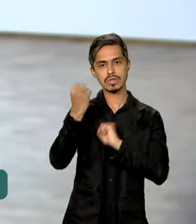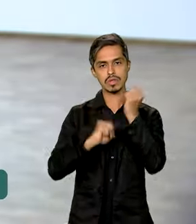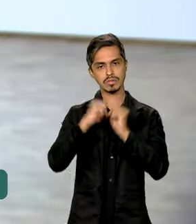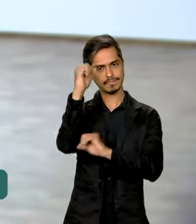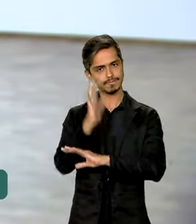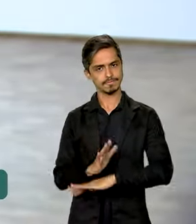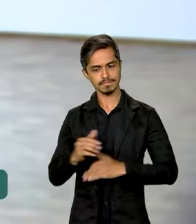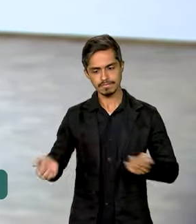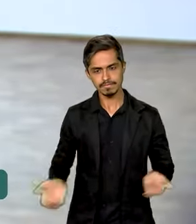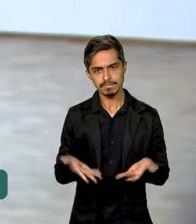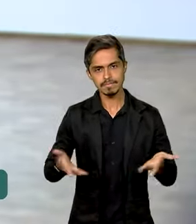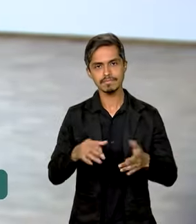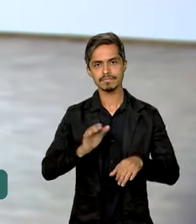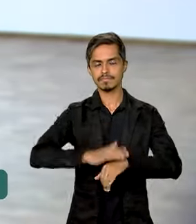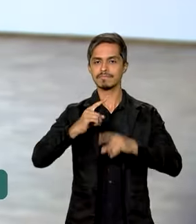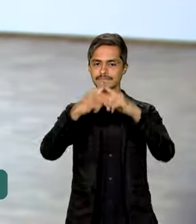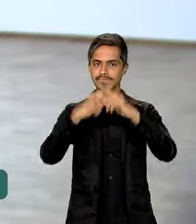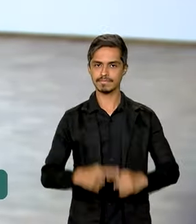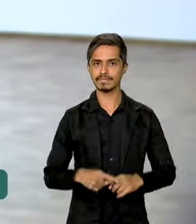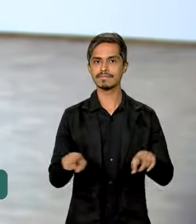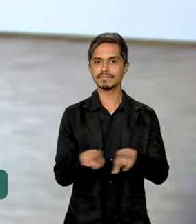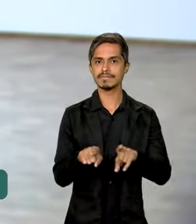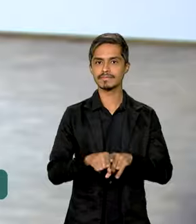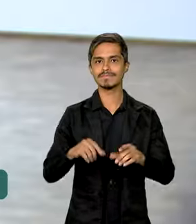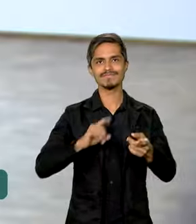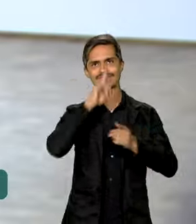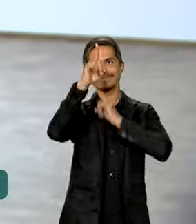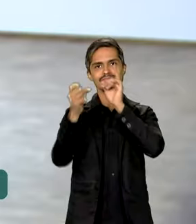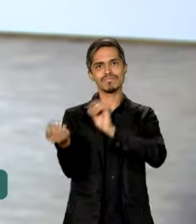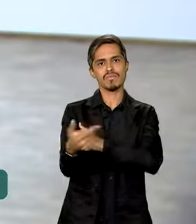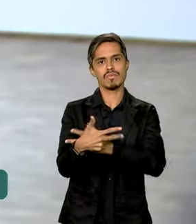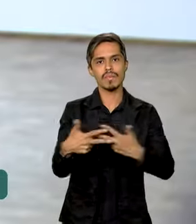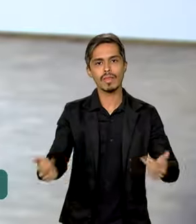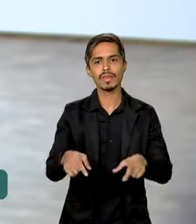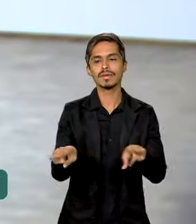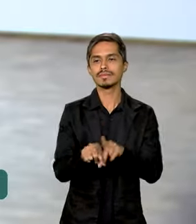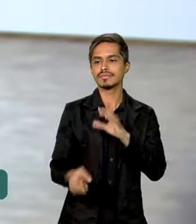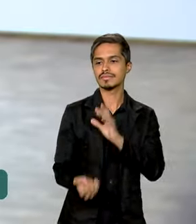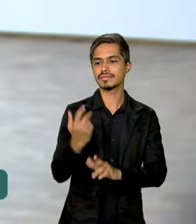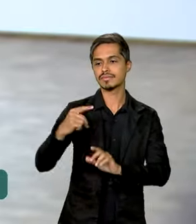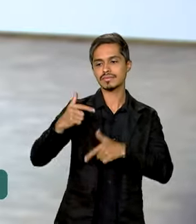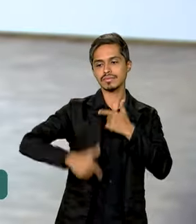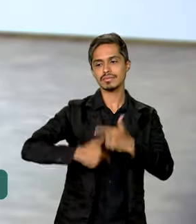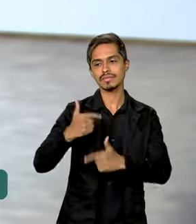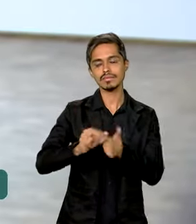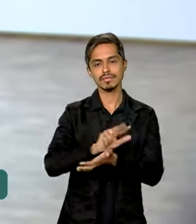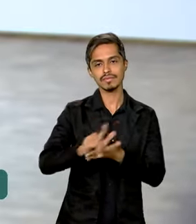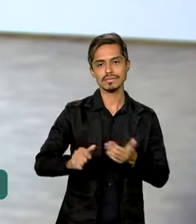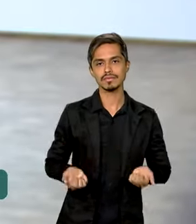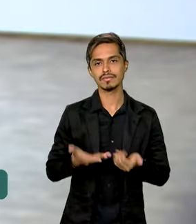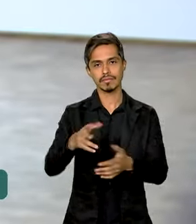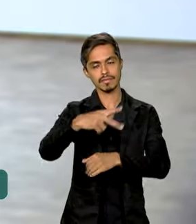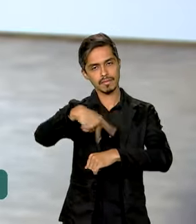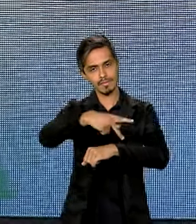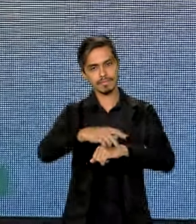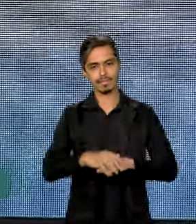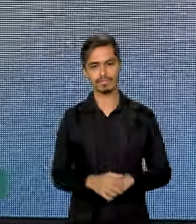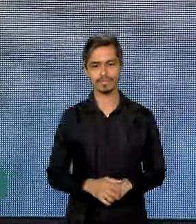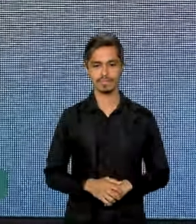brasileira seja mais competitiva, inovadora e geradora de emprego e renda para o país.